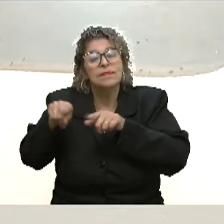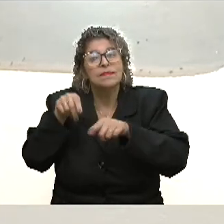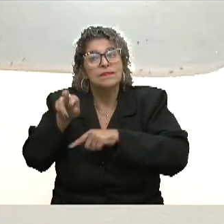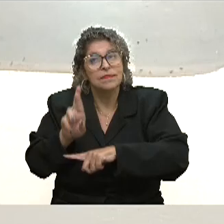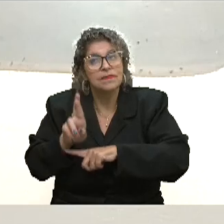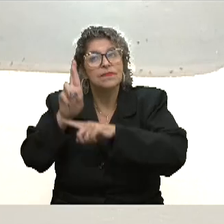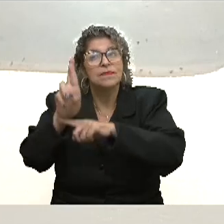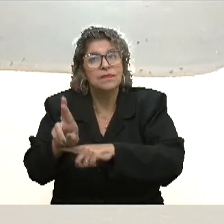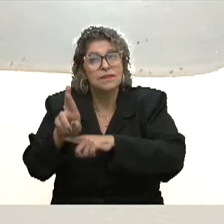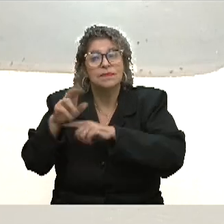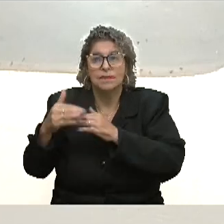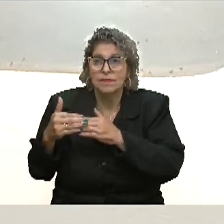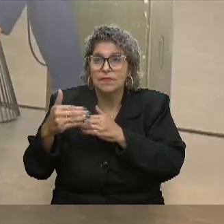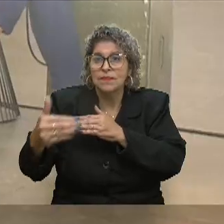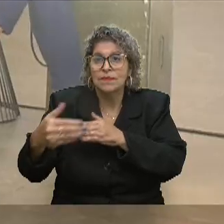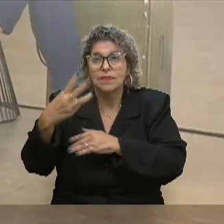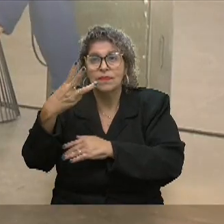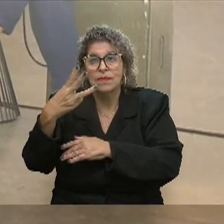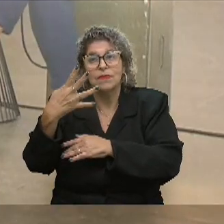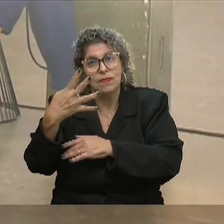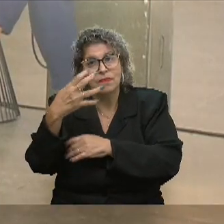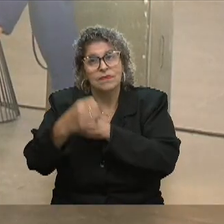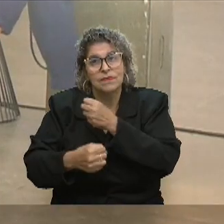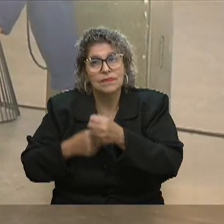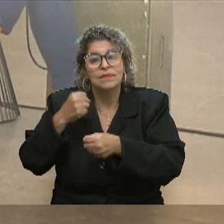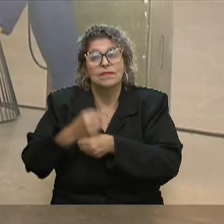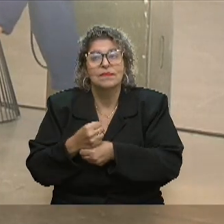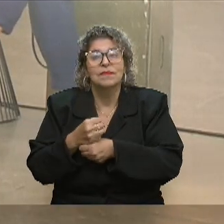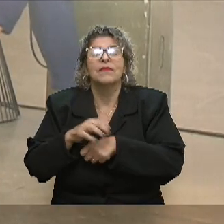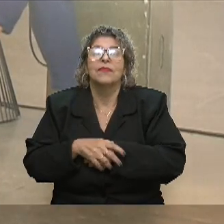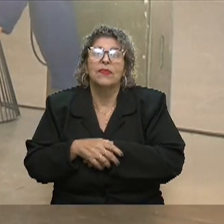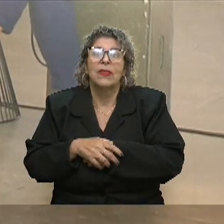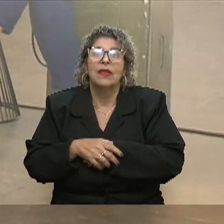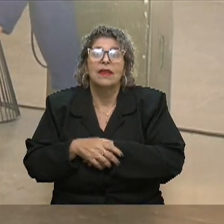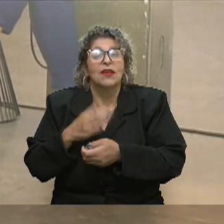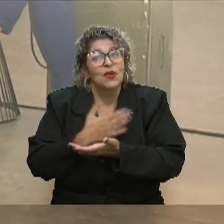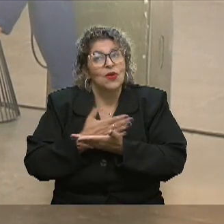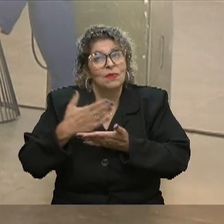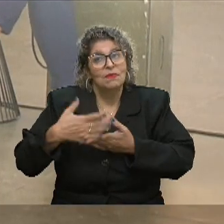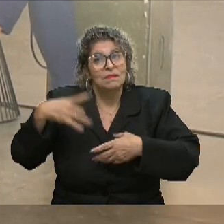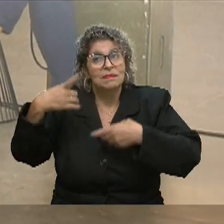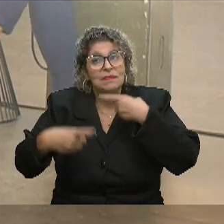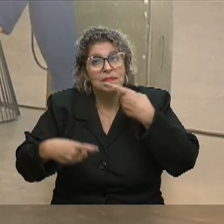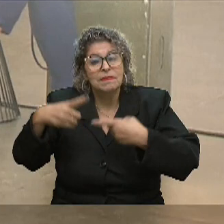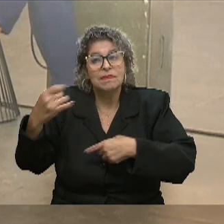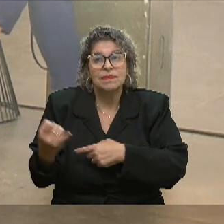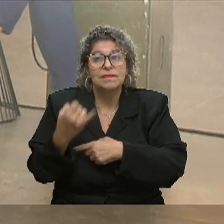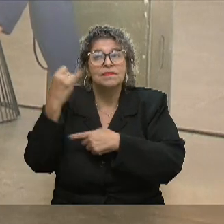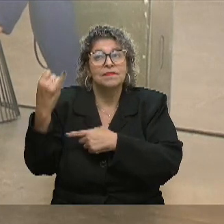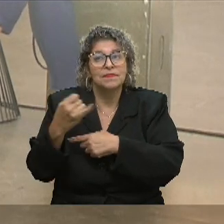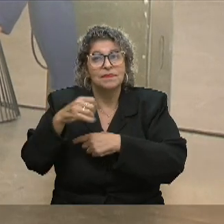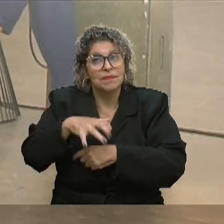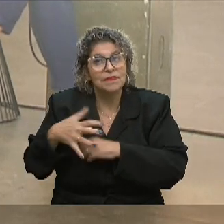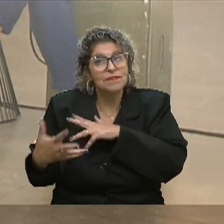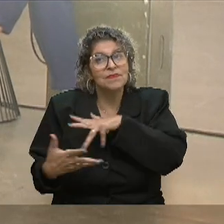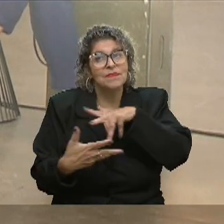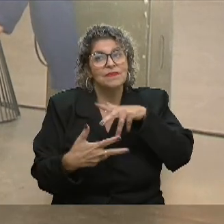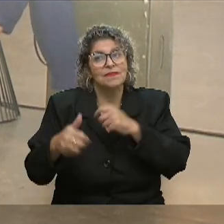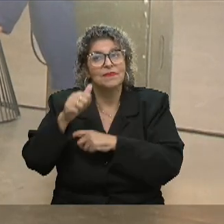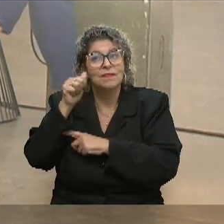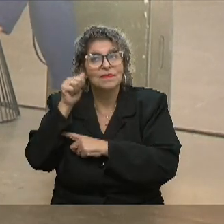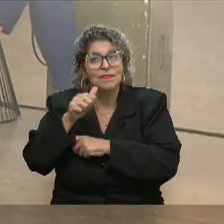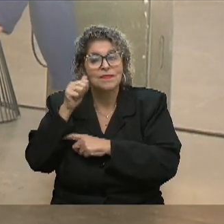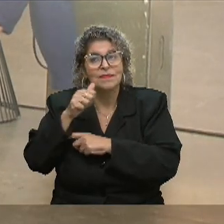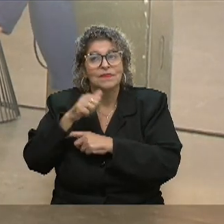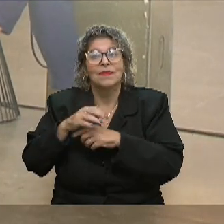que nos represente pelos próximos quatro anos. Nós começamos, então, o nosso debate falando sobre questões tão importantes do universo feminino. A gente está